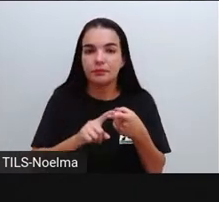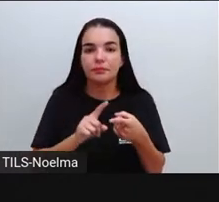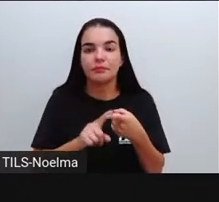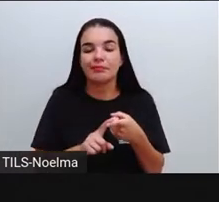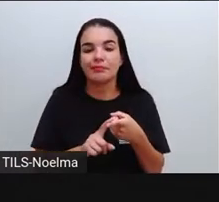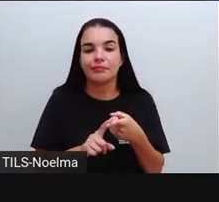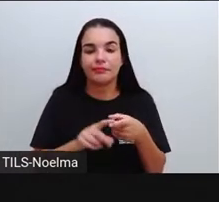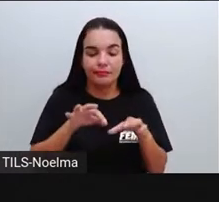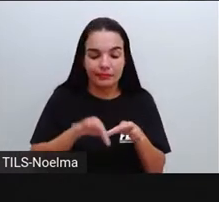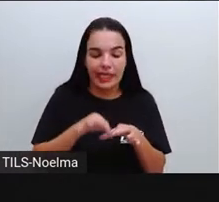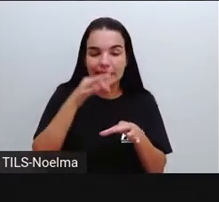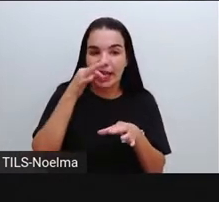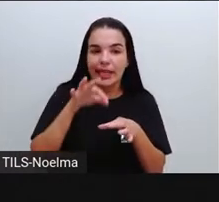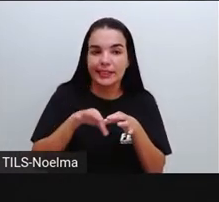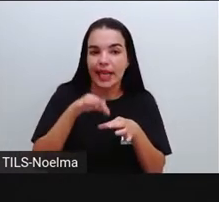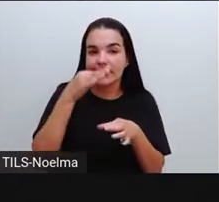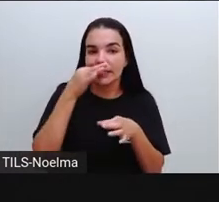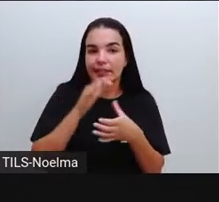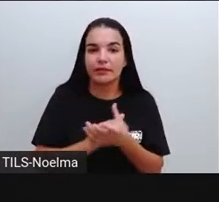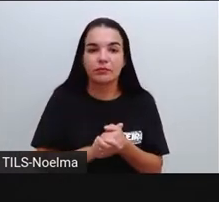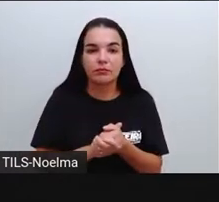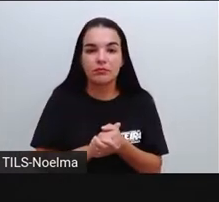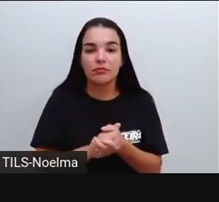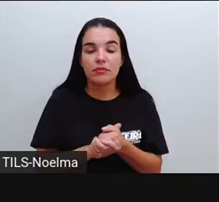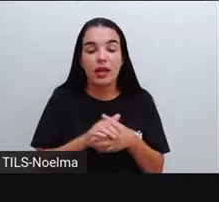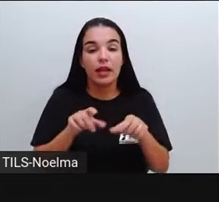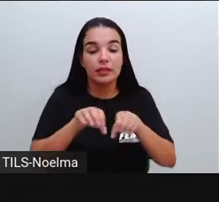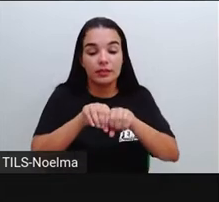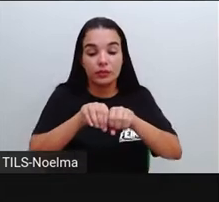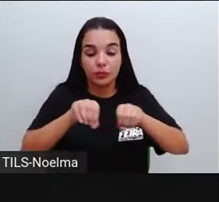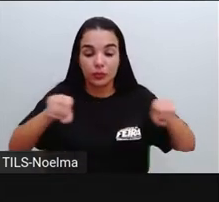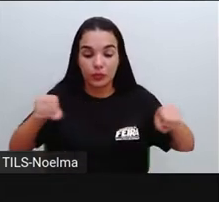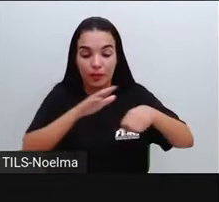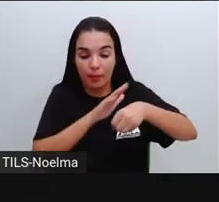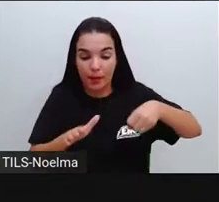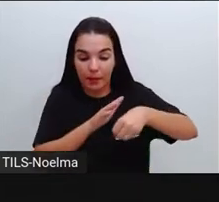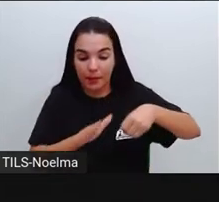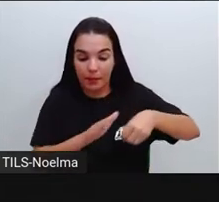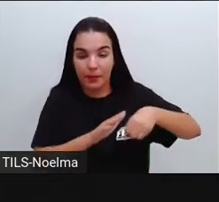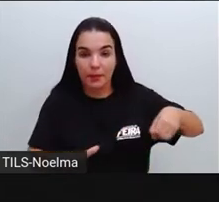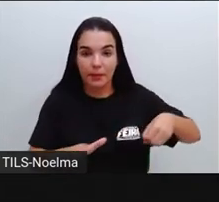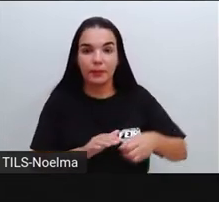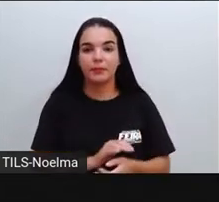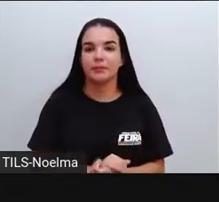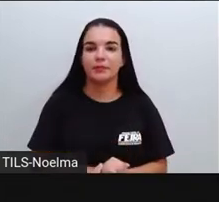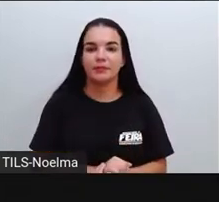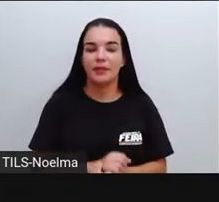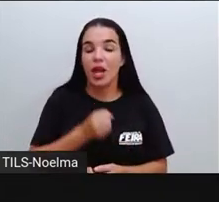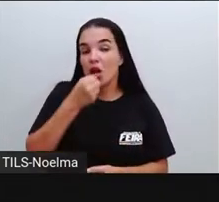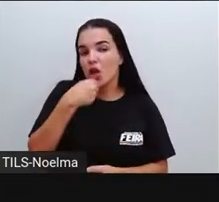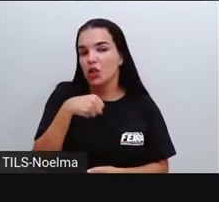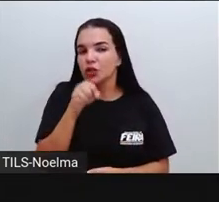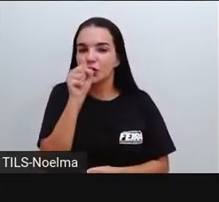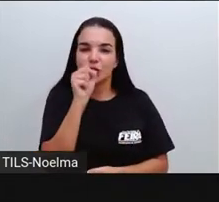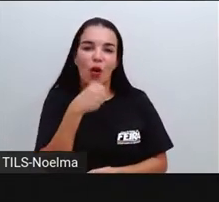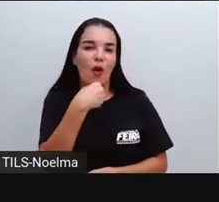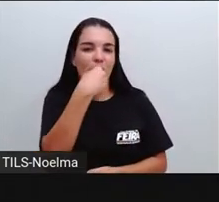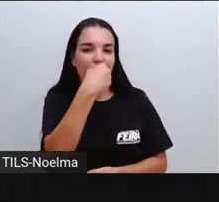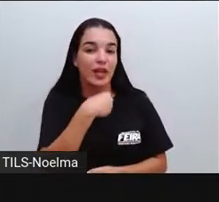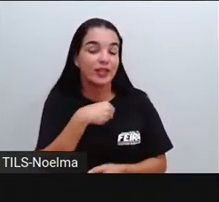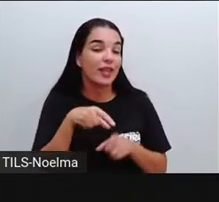o salgadinho, a salsicha, o sorvete